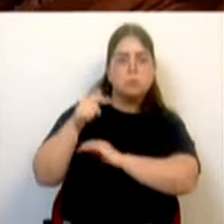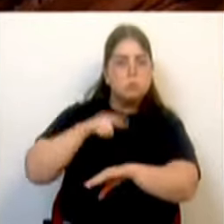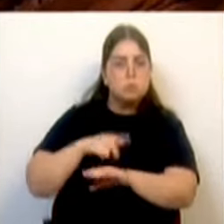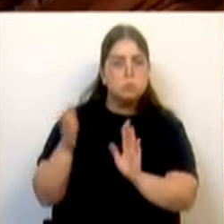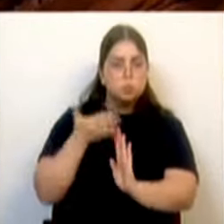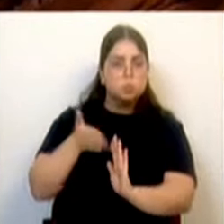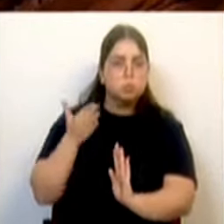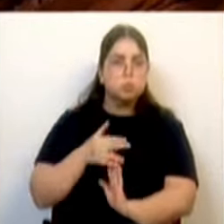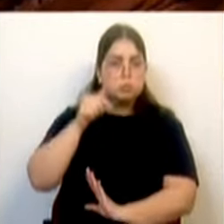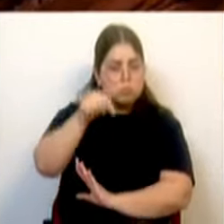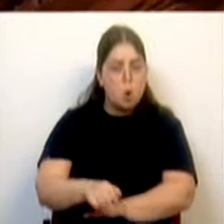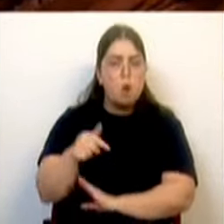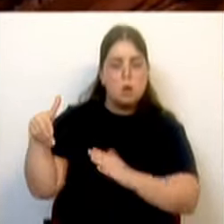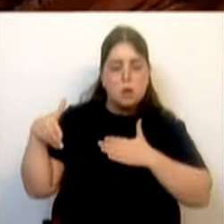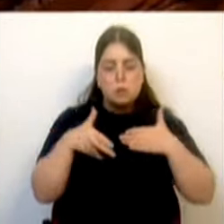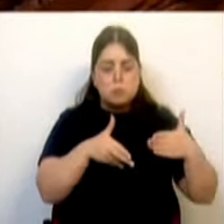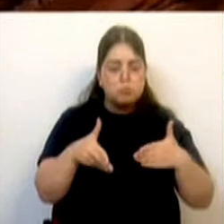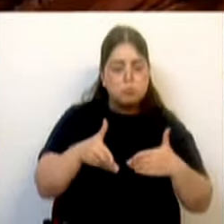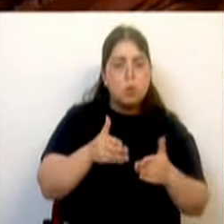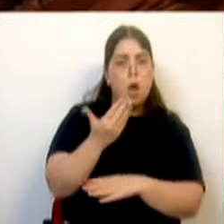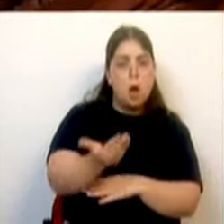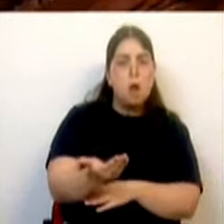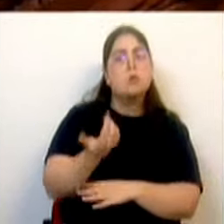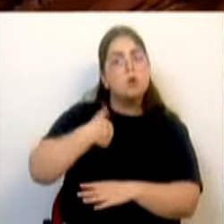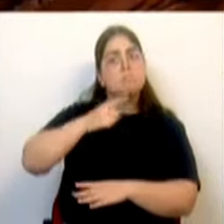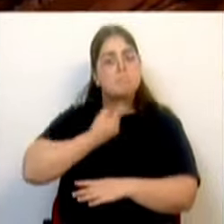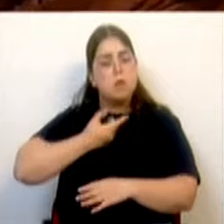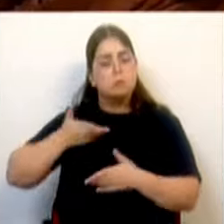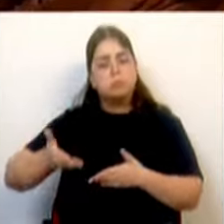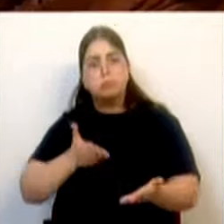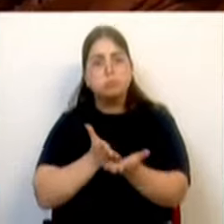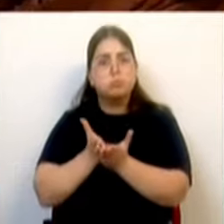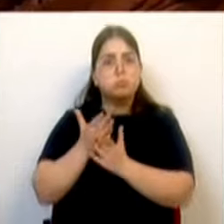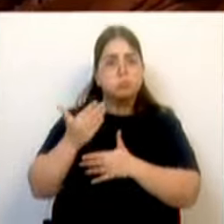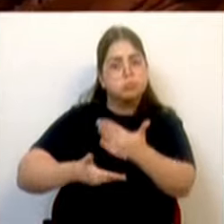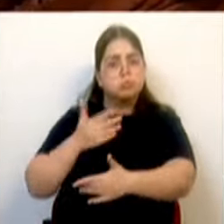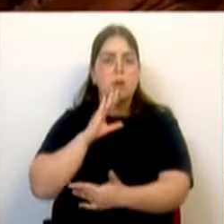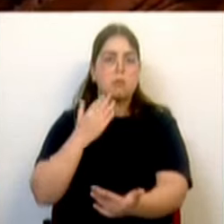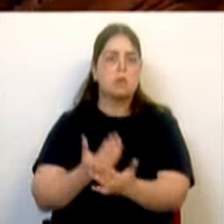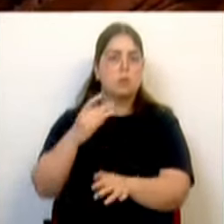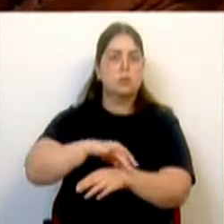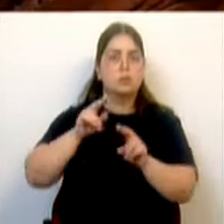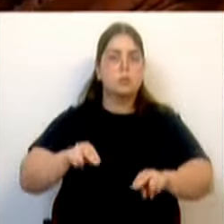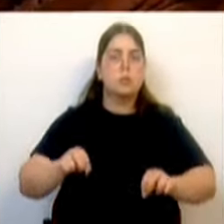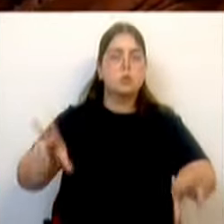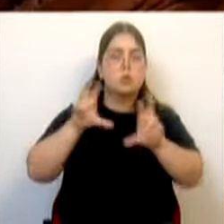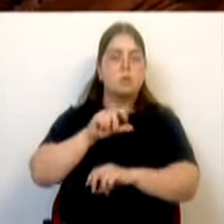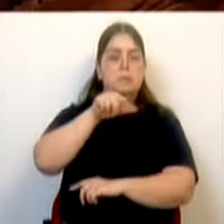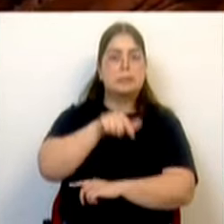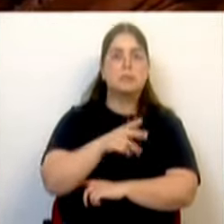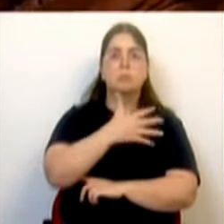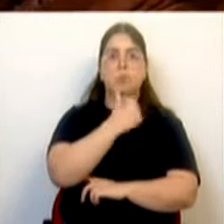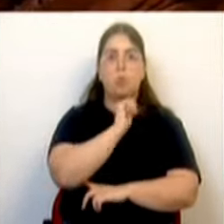há caminho feito, agora é continuar a caminhada que nos leva à construção do novo hospital do Oeste, no Bom Barral,